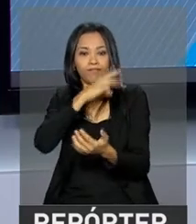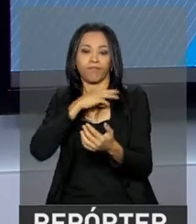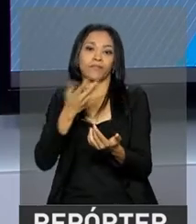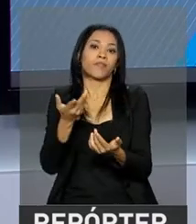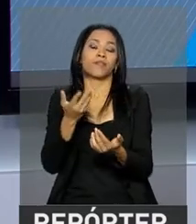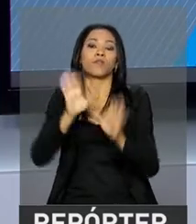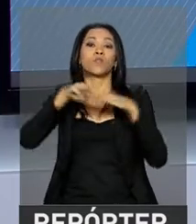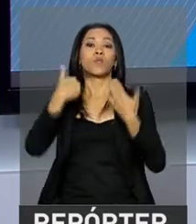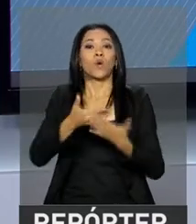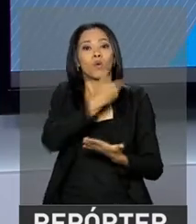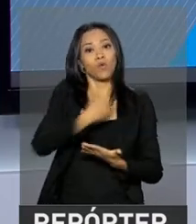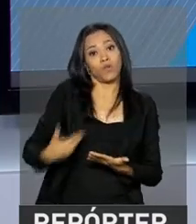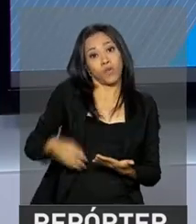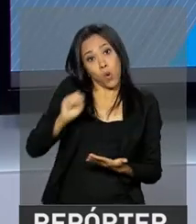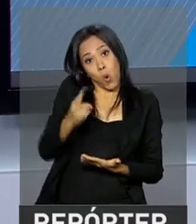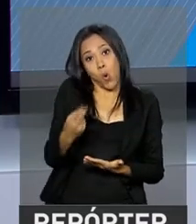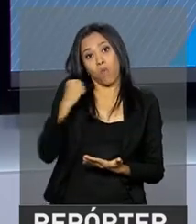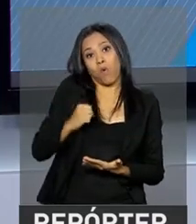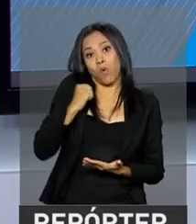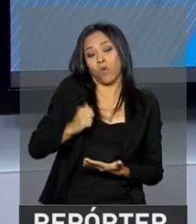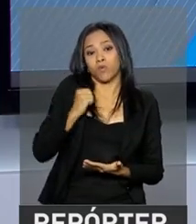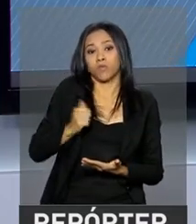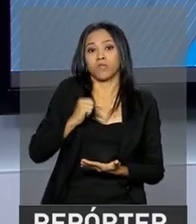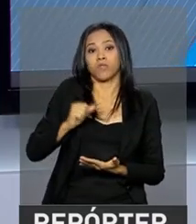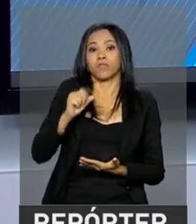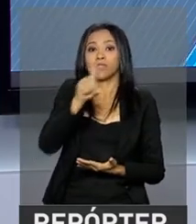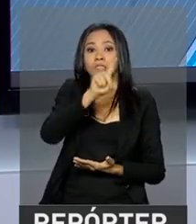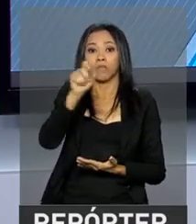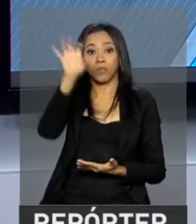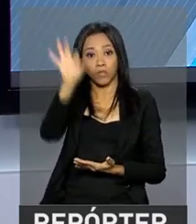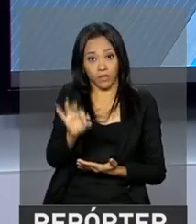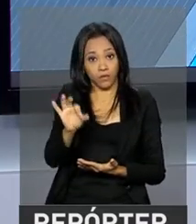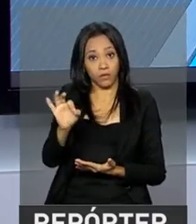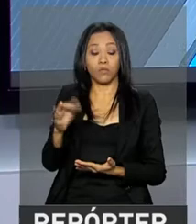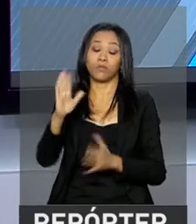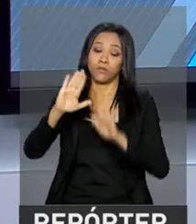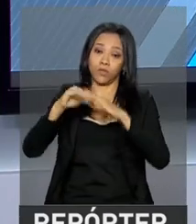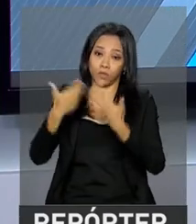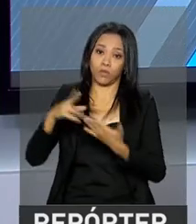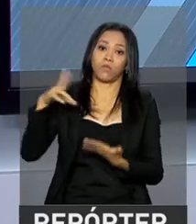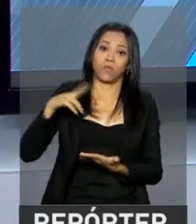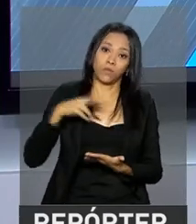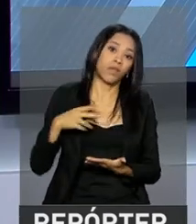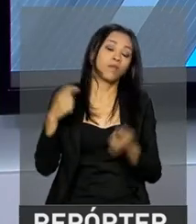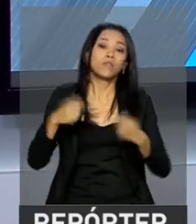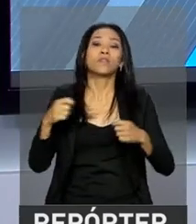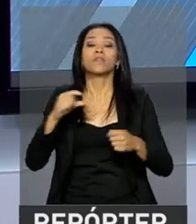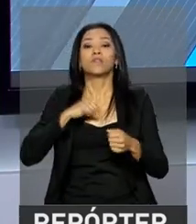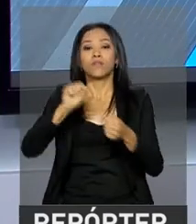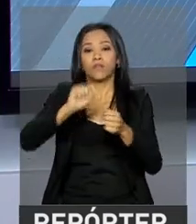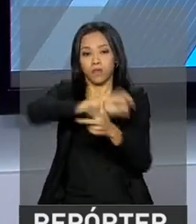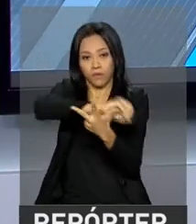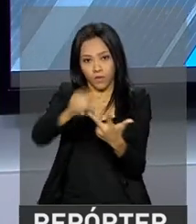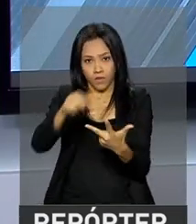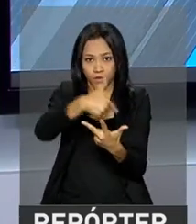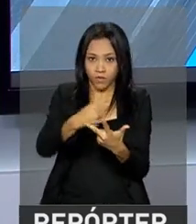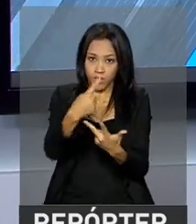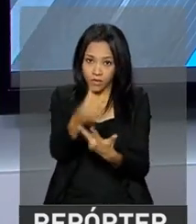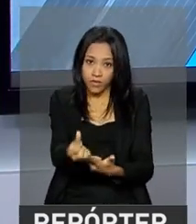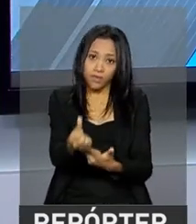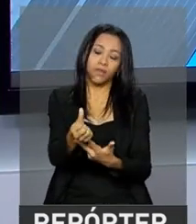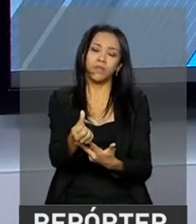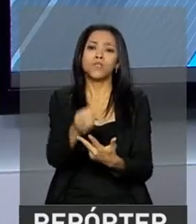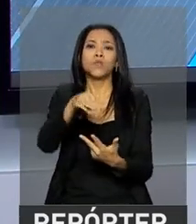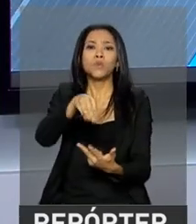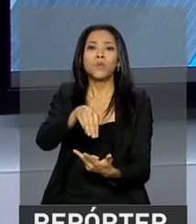ou como bolsista integral na rede particular. O candidato precisa ter feito o Enem de 2016 com